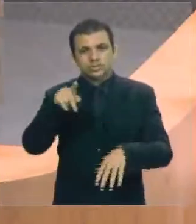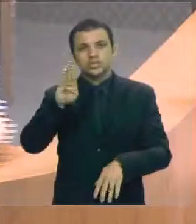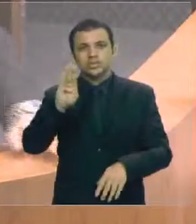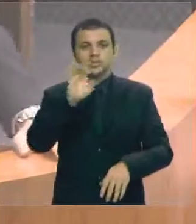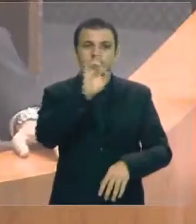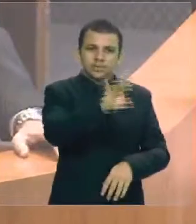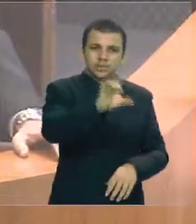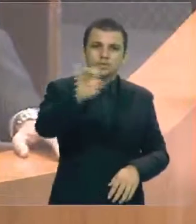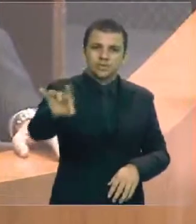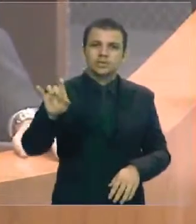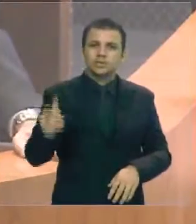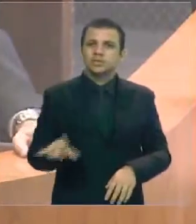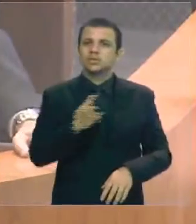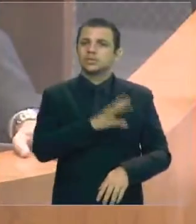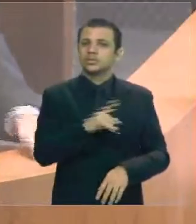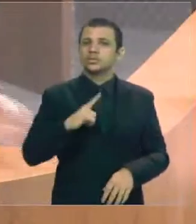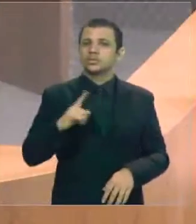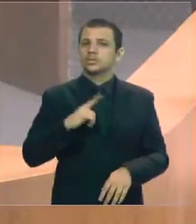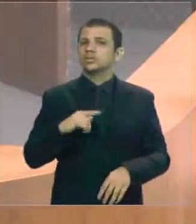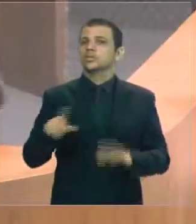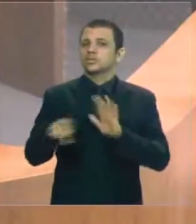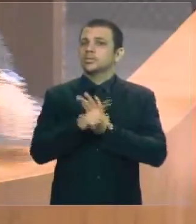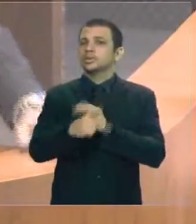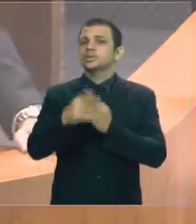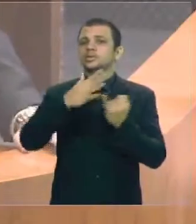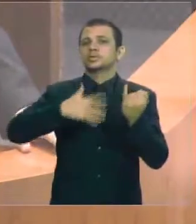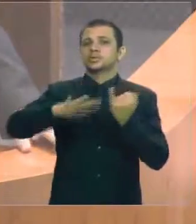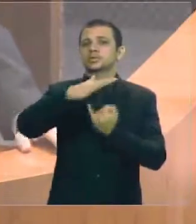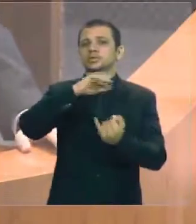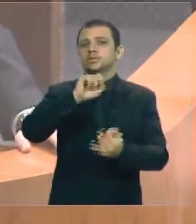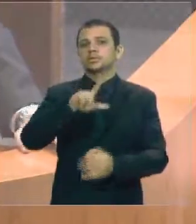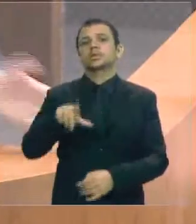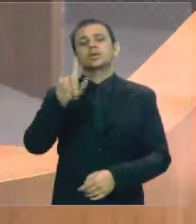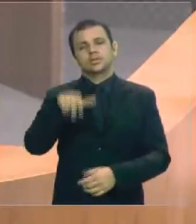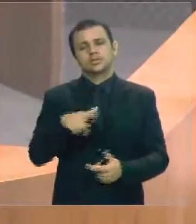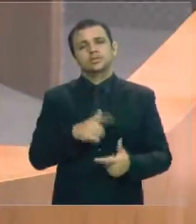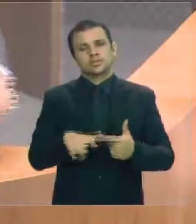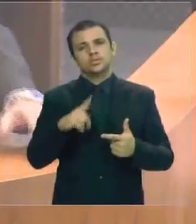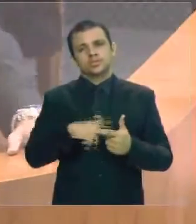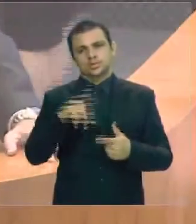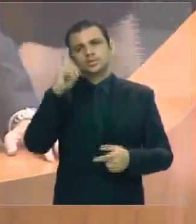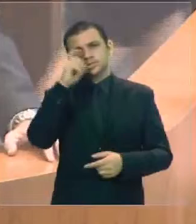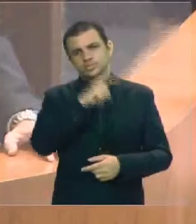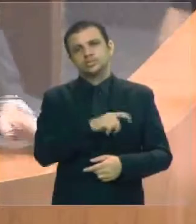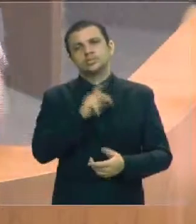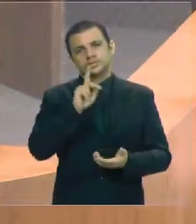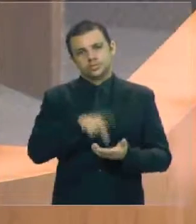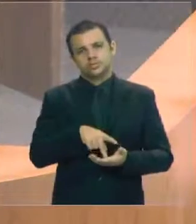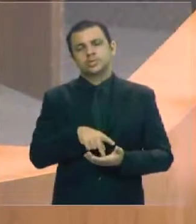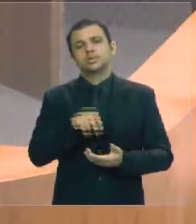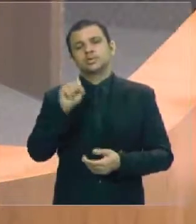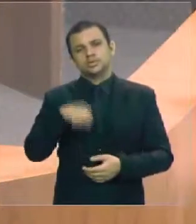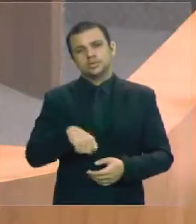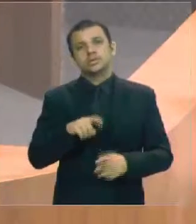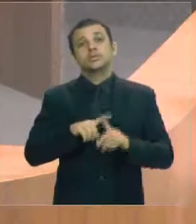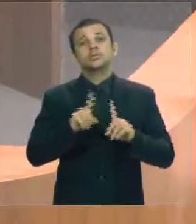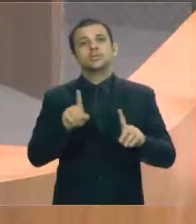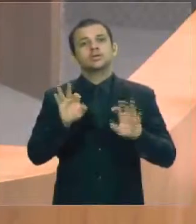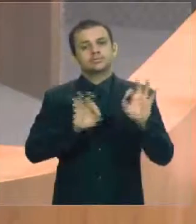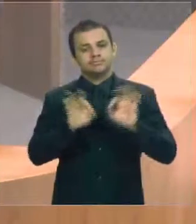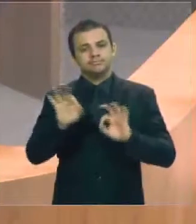município desse da Grande Ilha de São Luís. É um problema muito complexo, mas que nós podemos resolver. E o âmbito desta